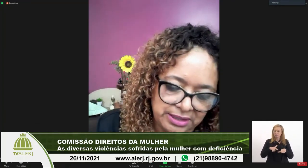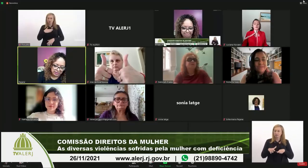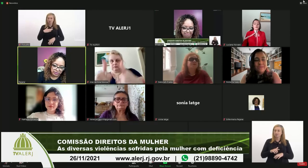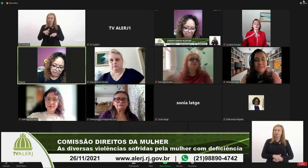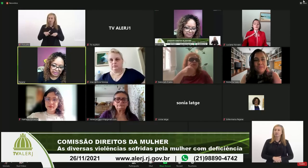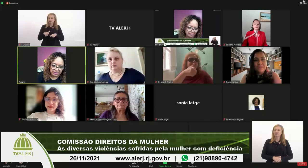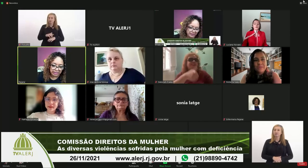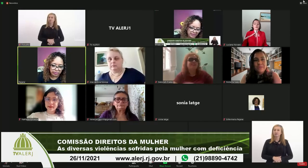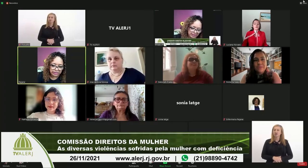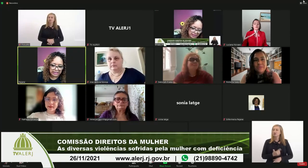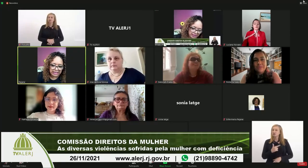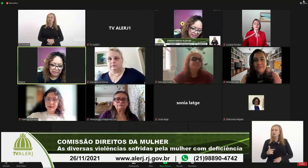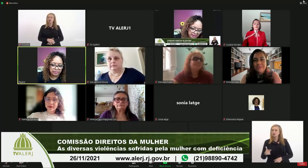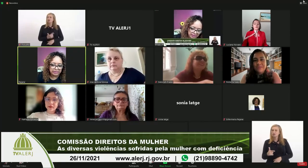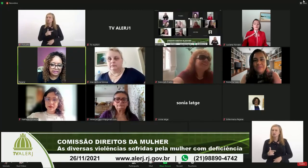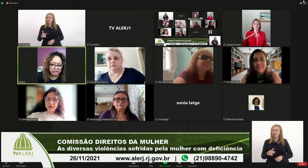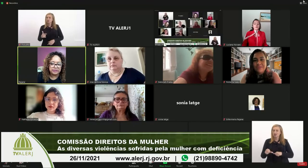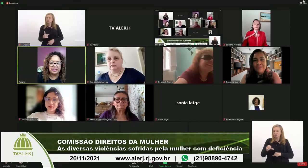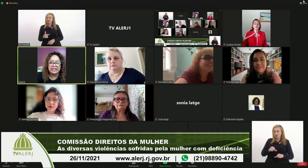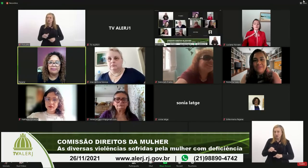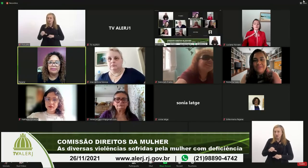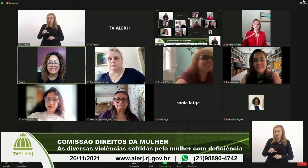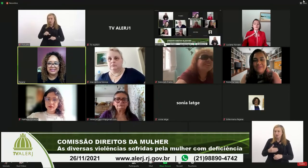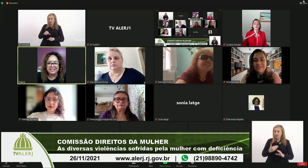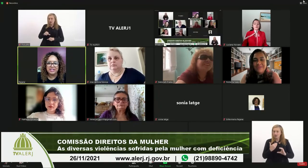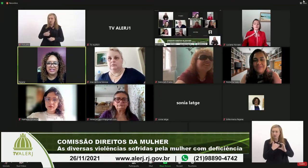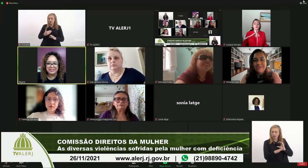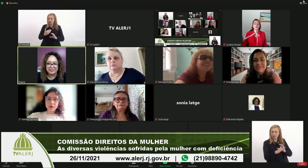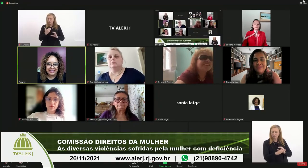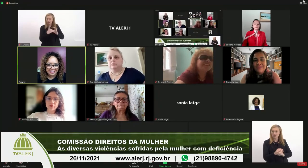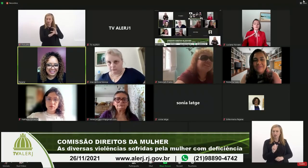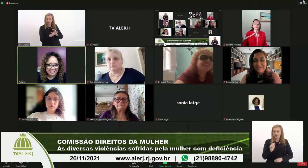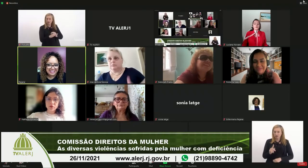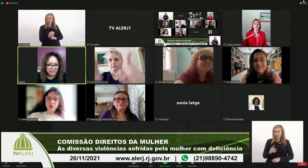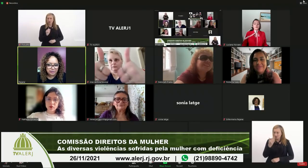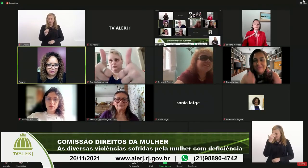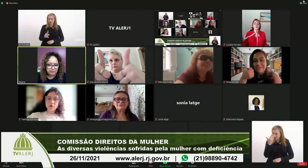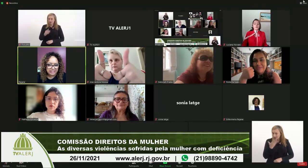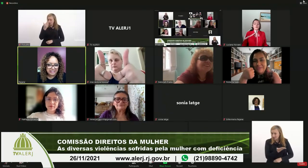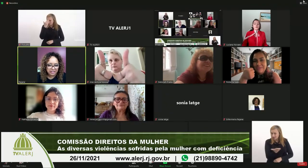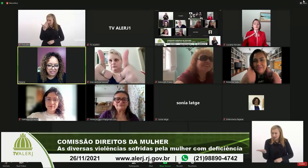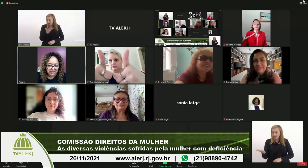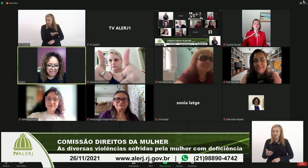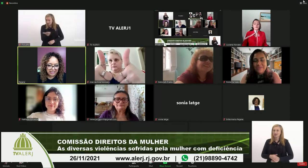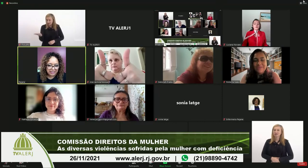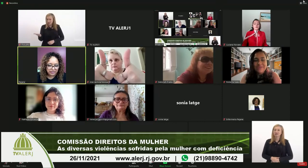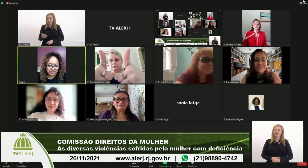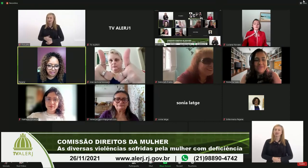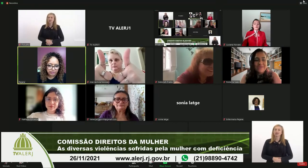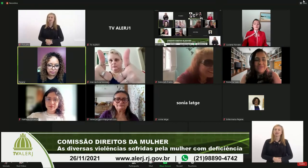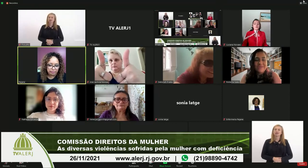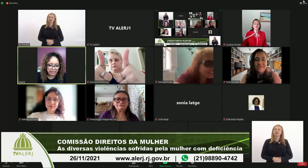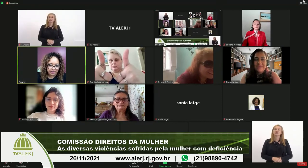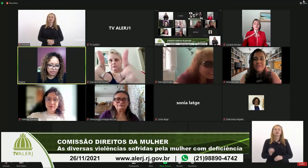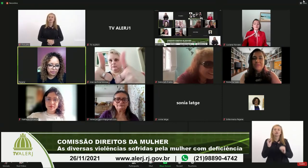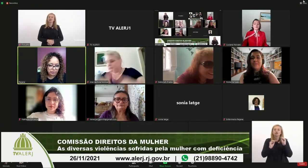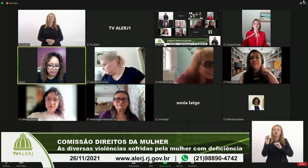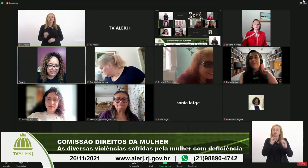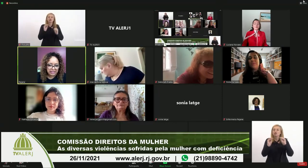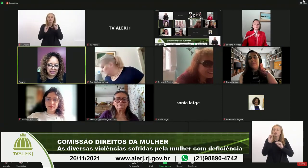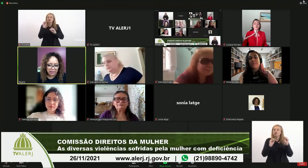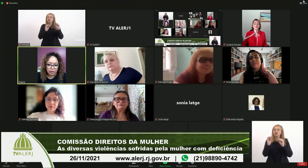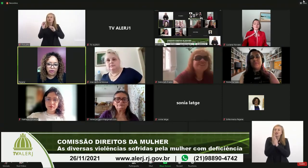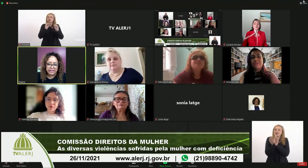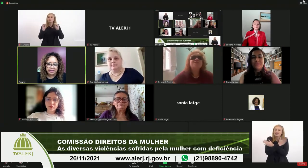Se não tem ninguém contrário, a gente vai encaminhar desse jeito. Agradeço a todos vocês. Gente, um beijo no